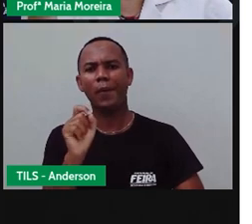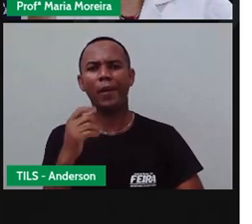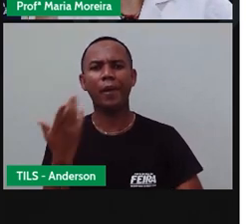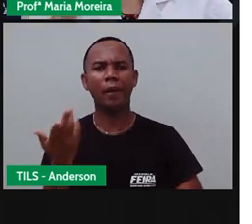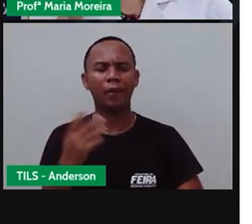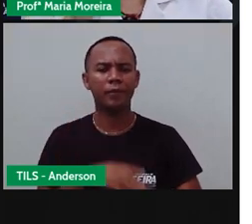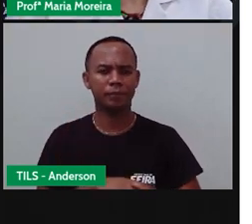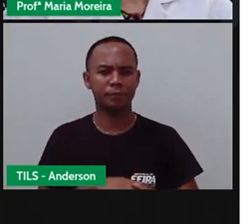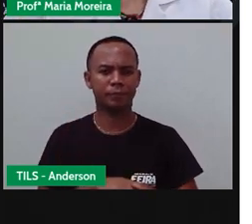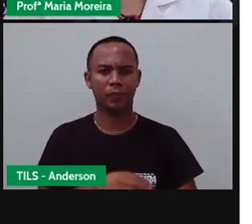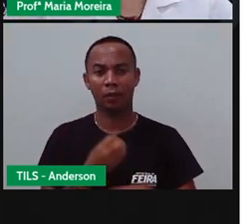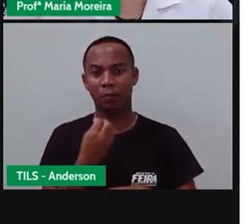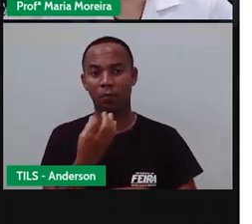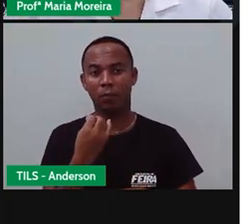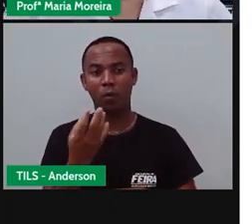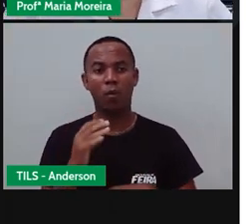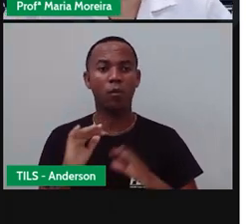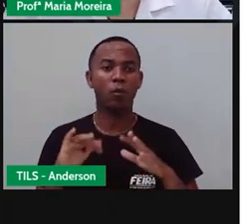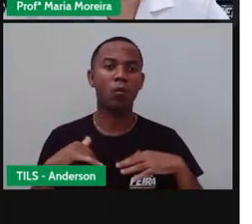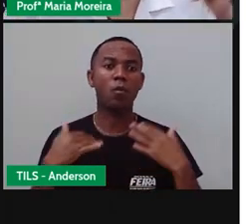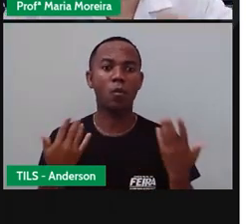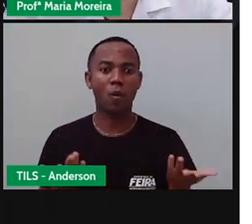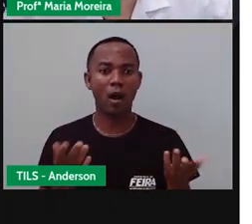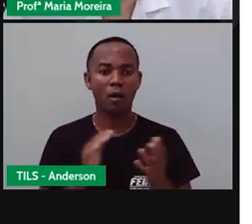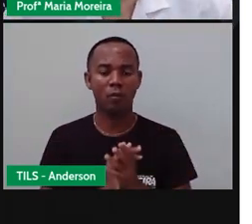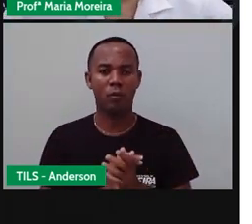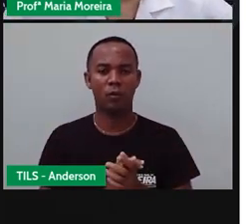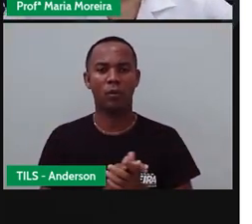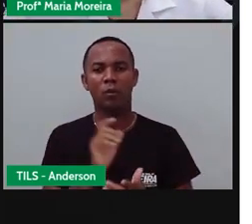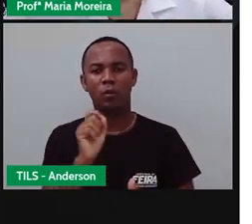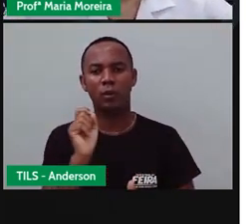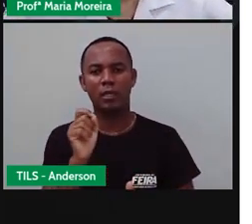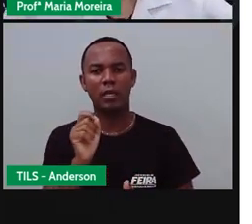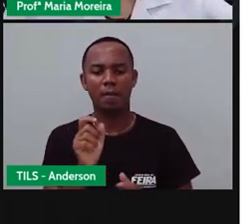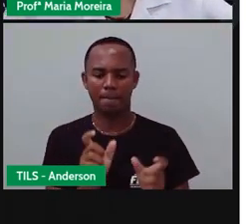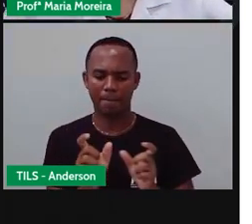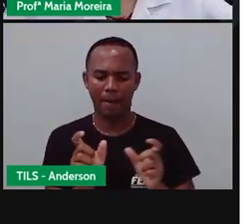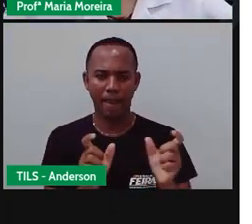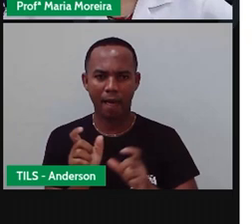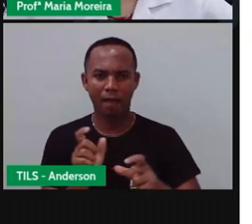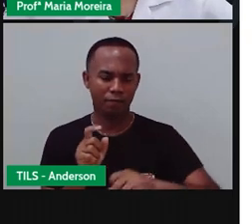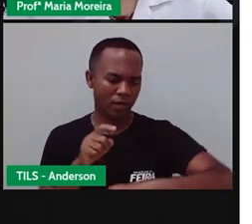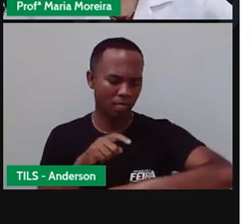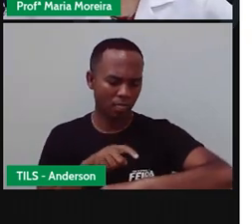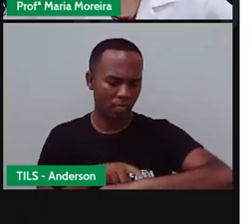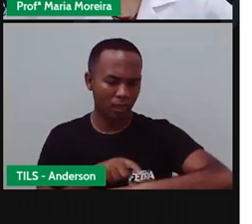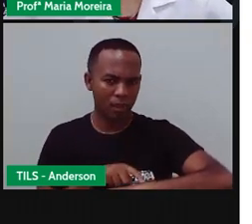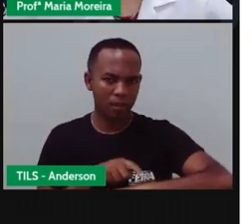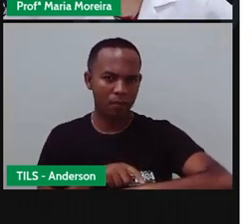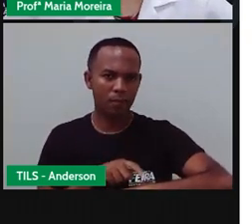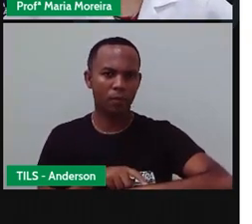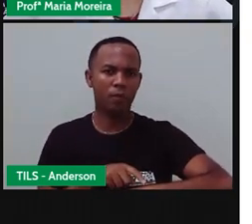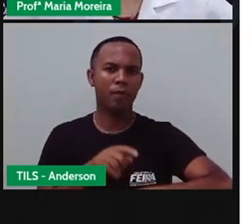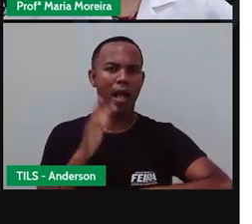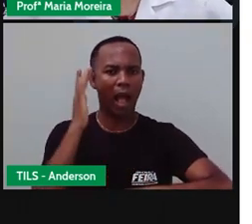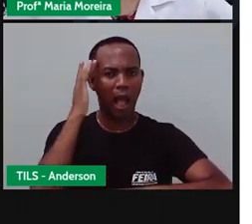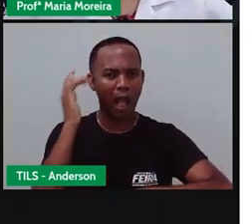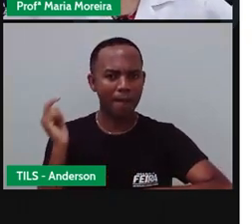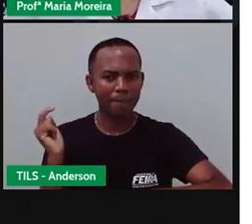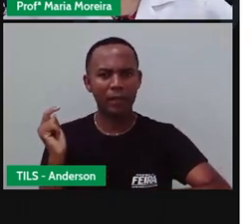tempo? Bom, qual a relação que existe entre as palavras? Tempo, amanhã,